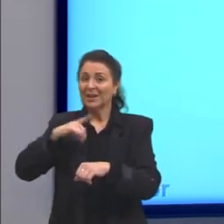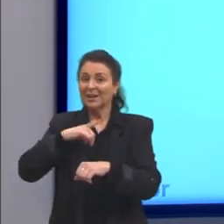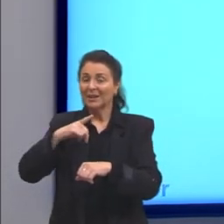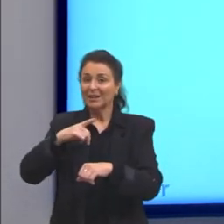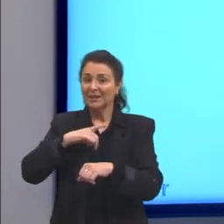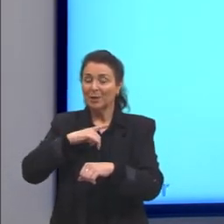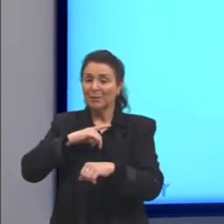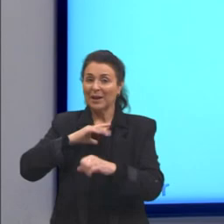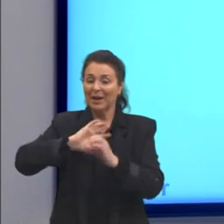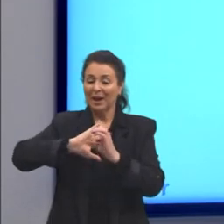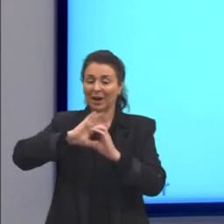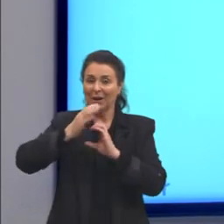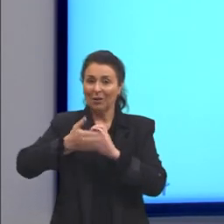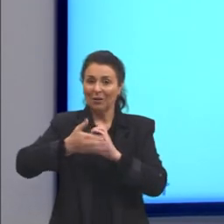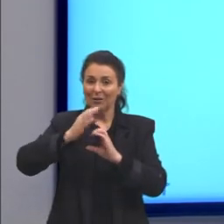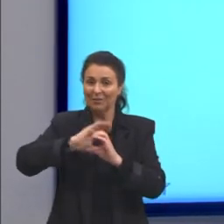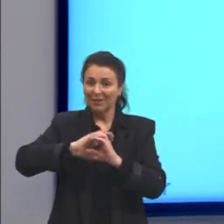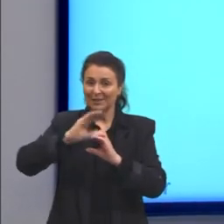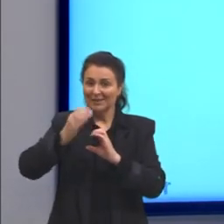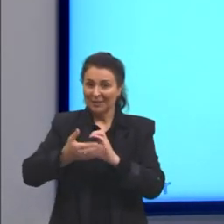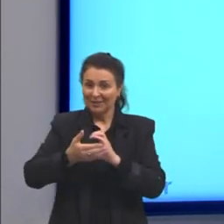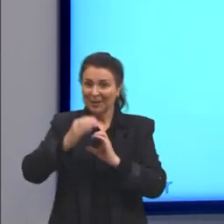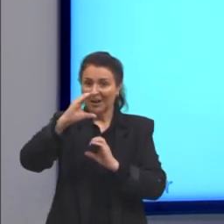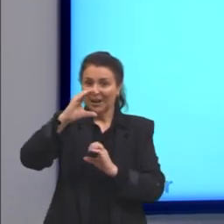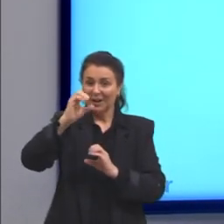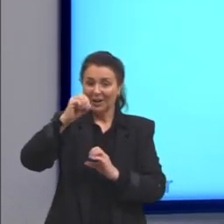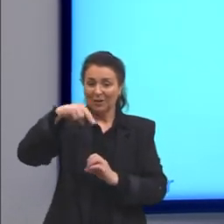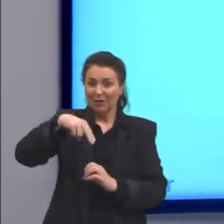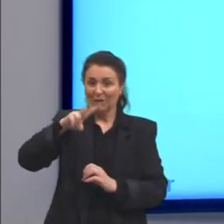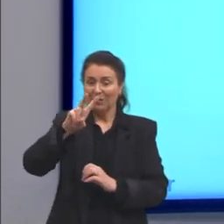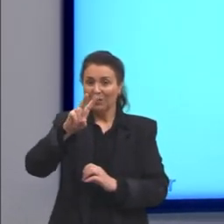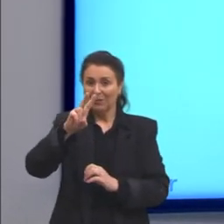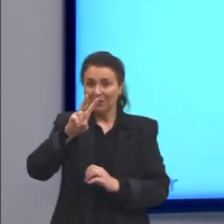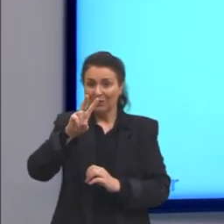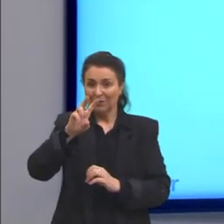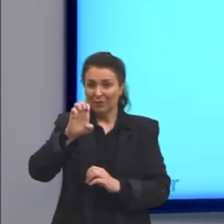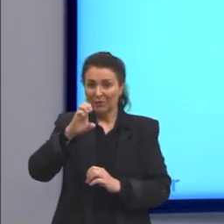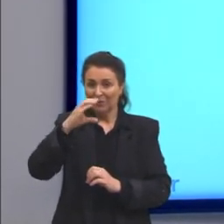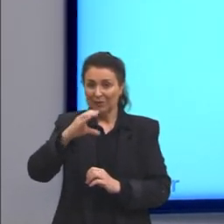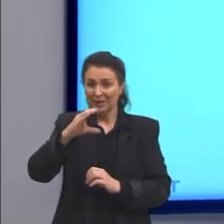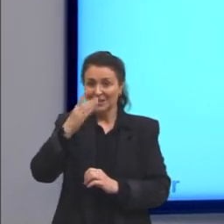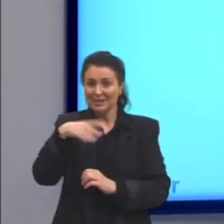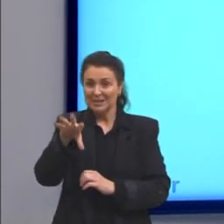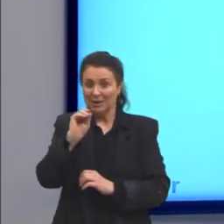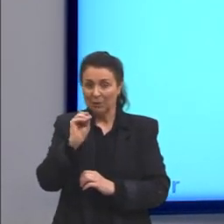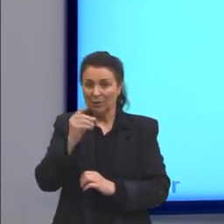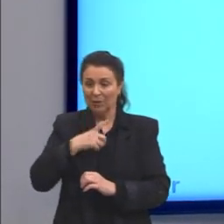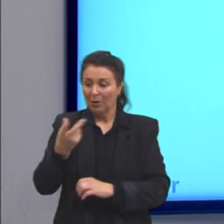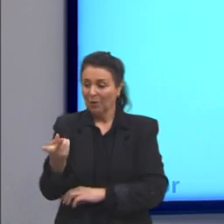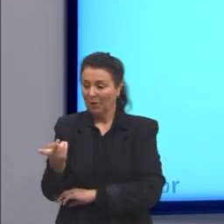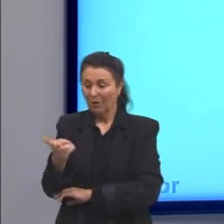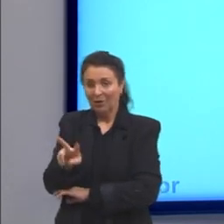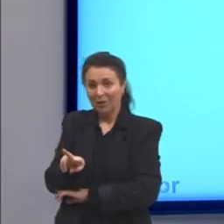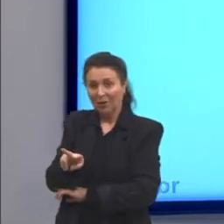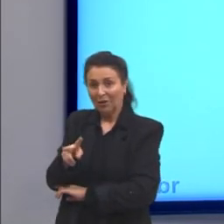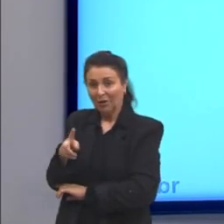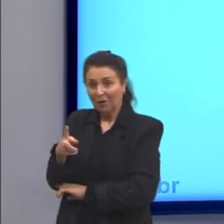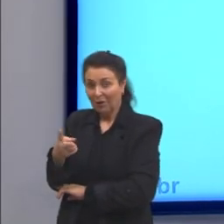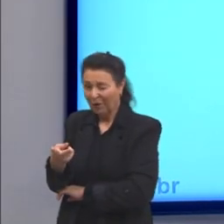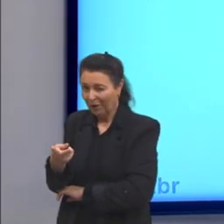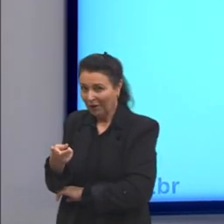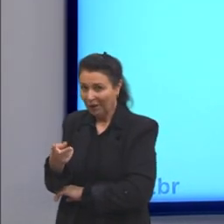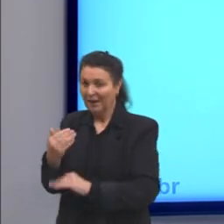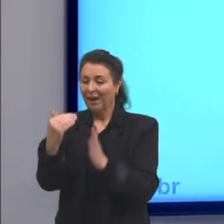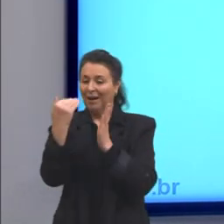convecção. E é importante a ordem, porque aqui na letra D a gente tem a ordem inversa. Então prestem atenção na